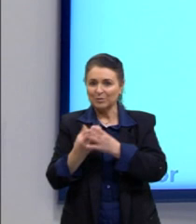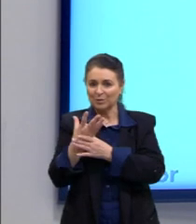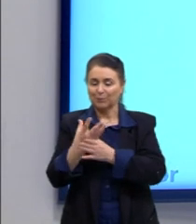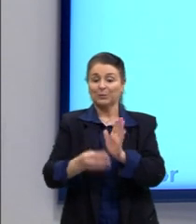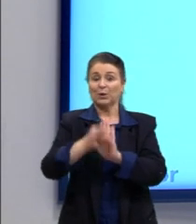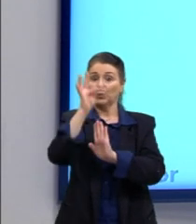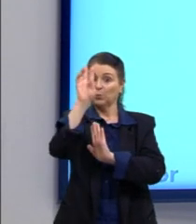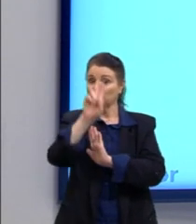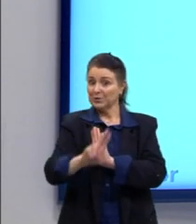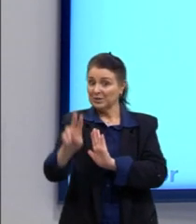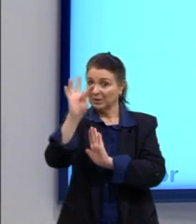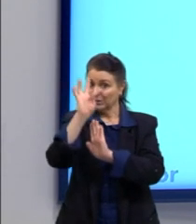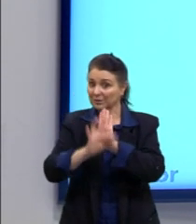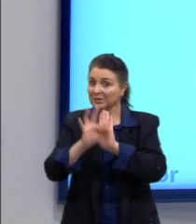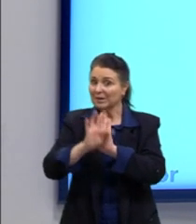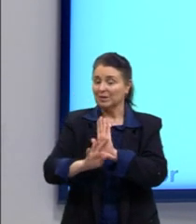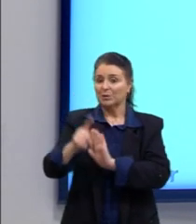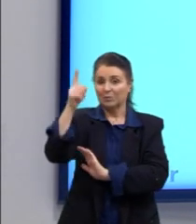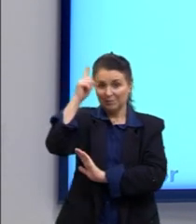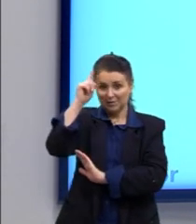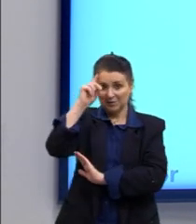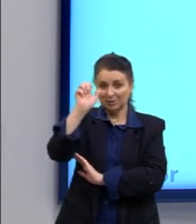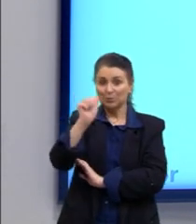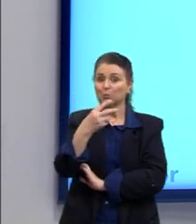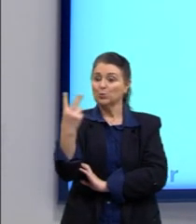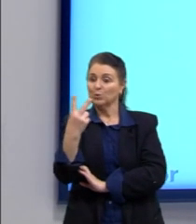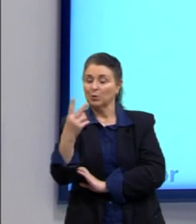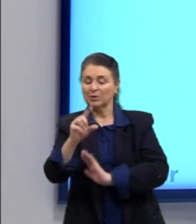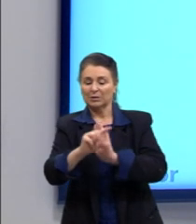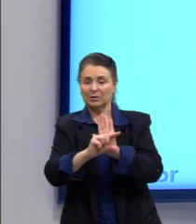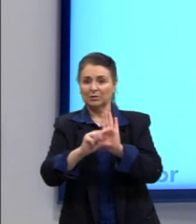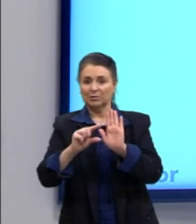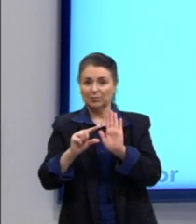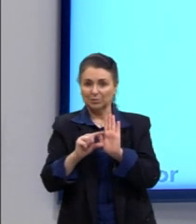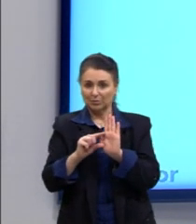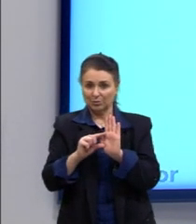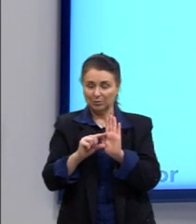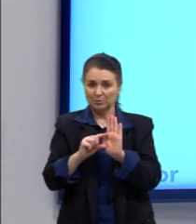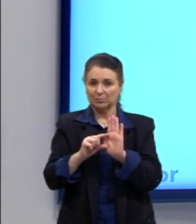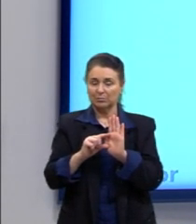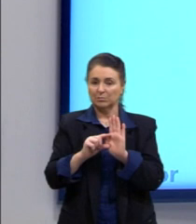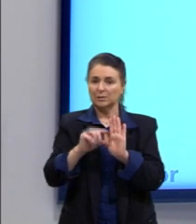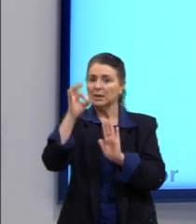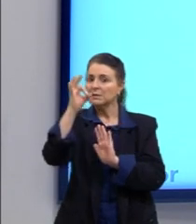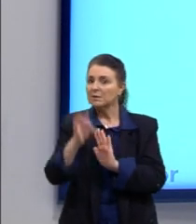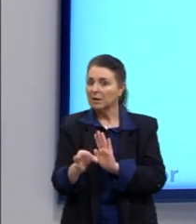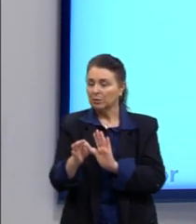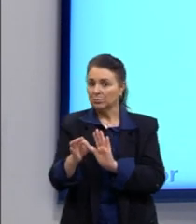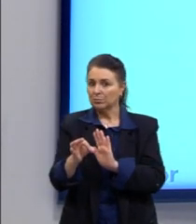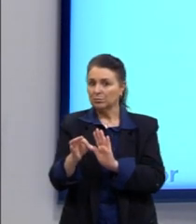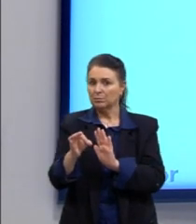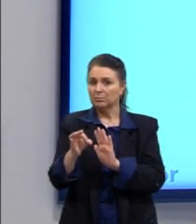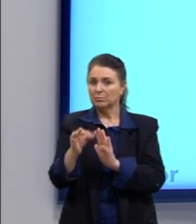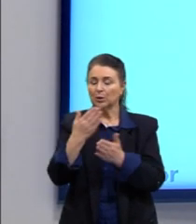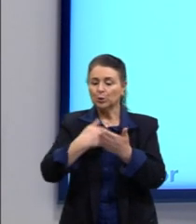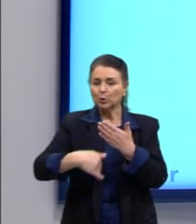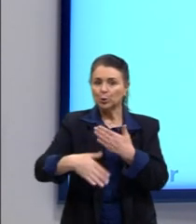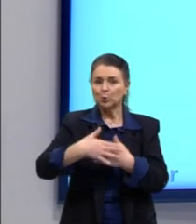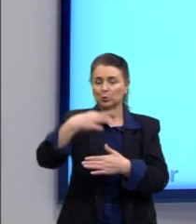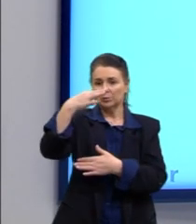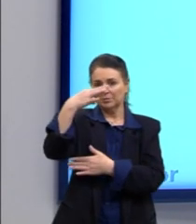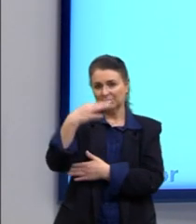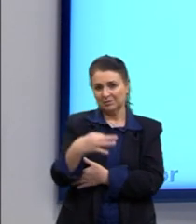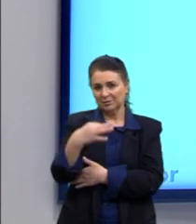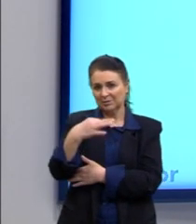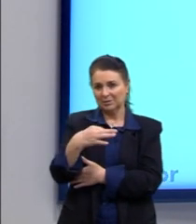dado, e segundo o pensamento de Adorno e Horkheimer, é correto afirmar que, são todas corretas, a